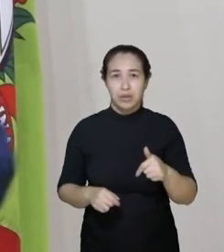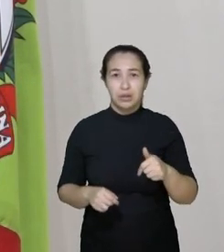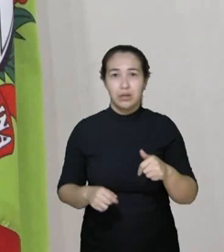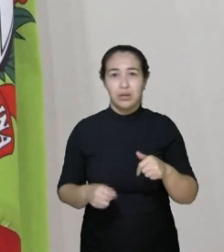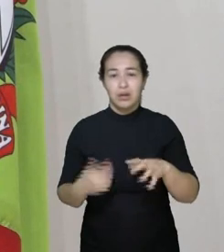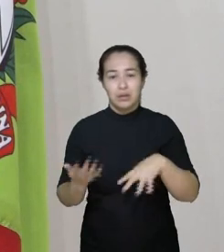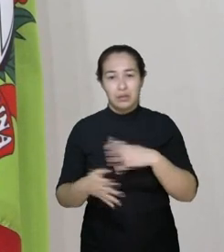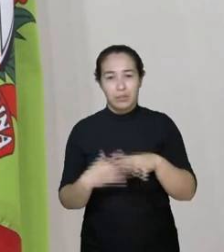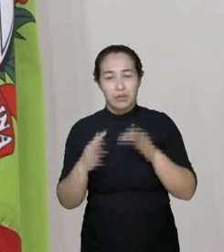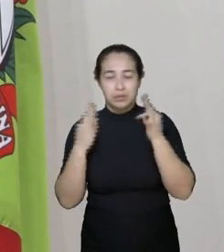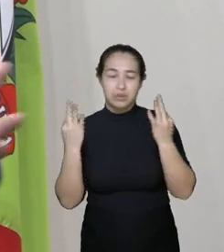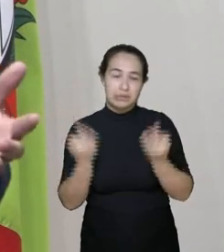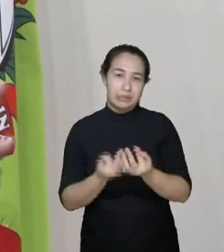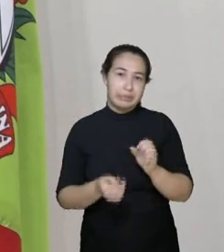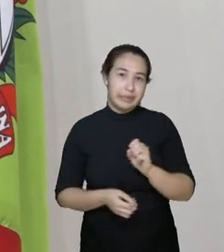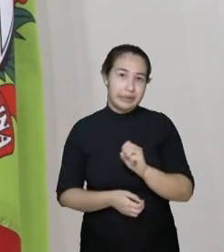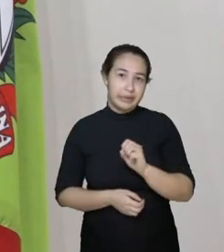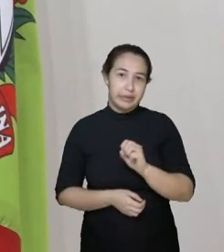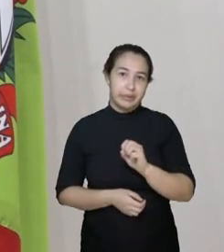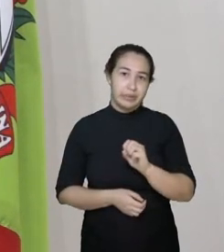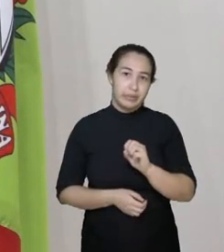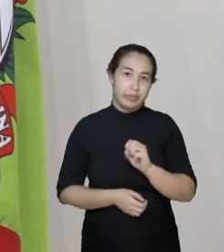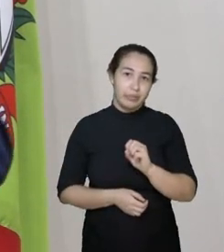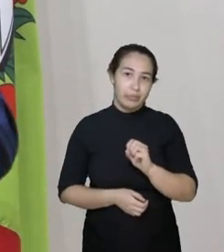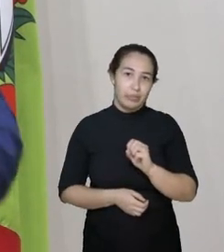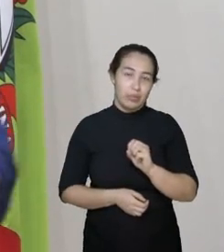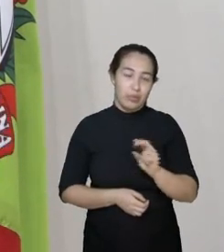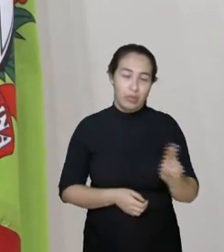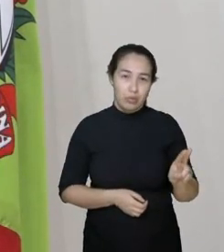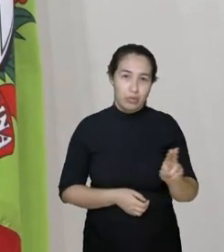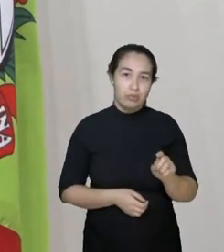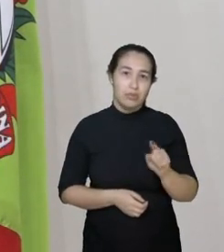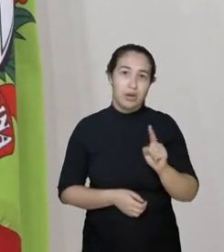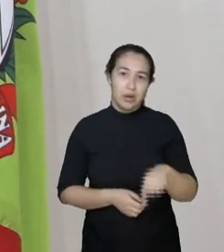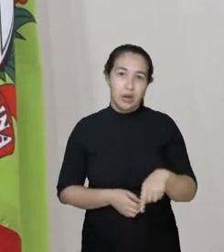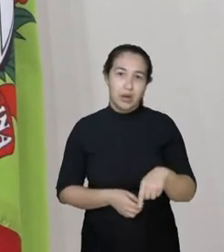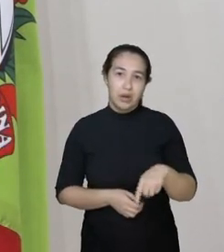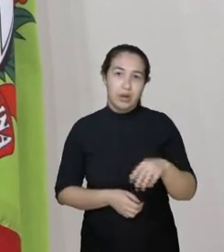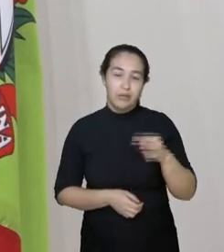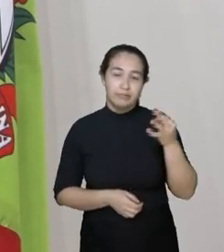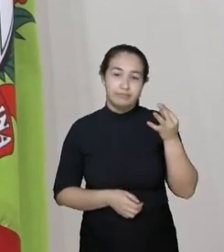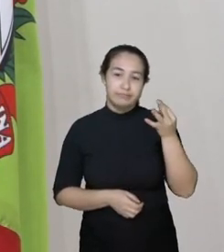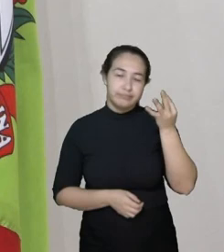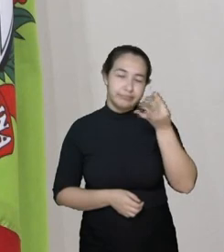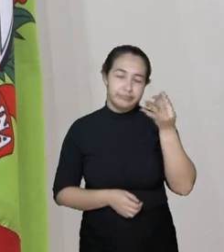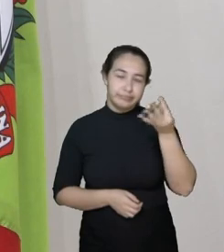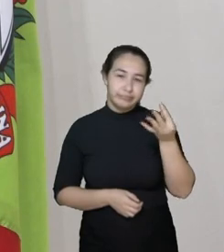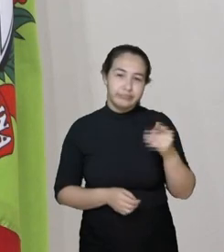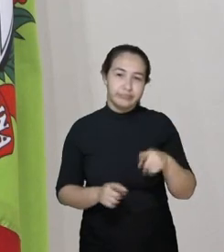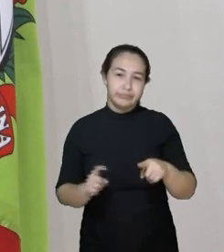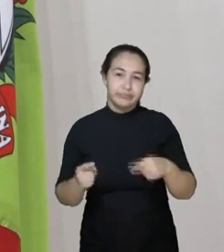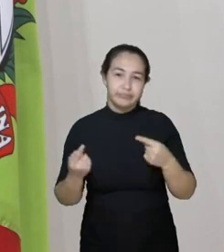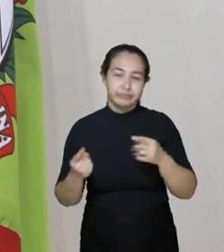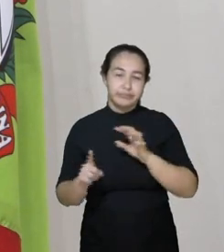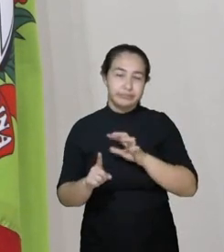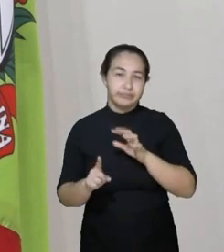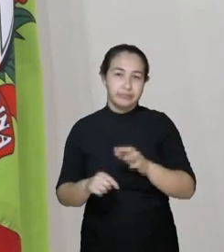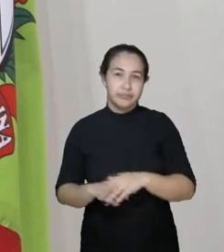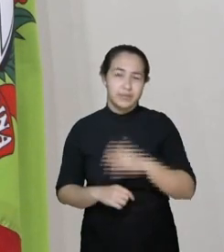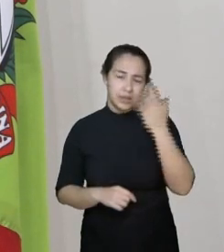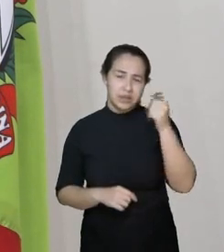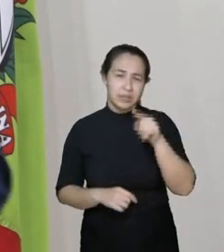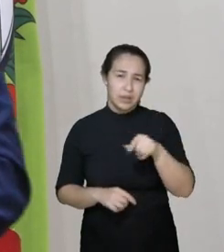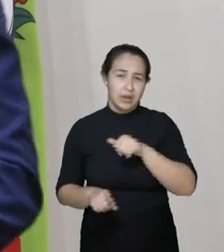coisas. Como eles trataram de forma, como se fosse uma teoria da conspiração. E nós sabemos que eles não vão